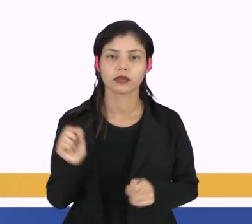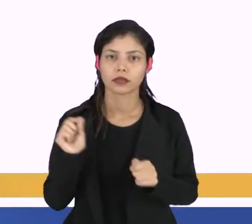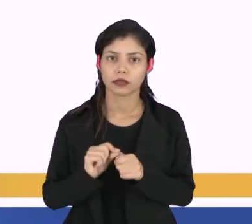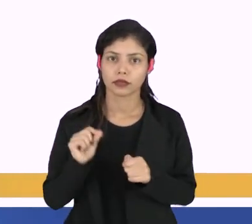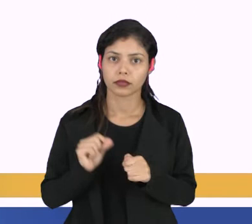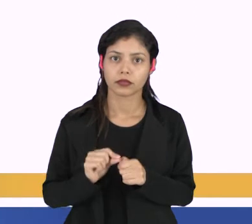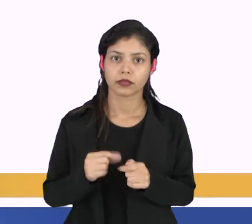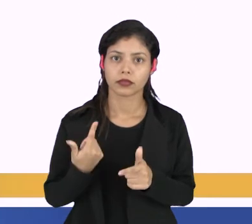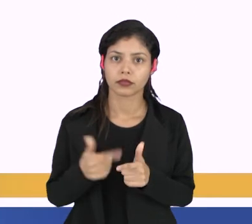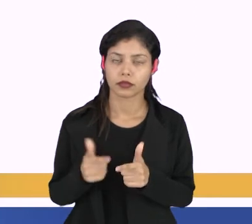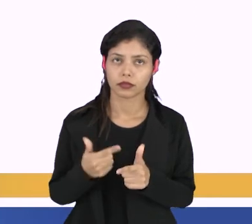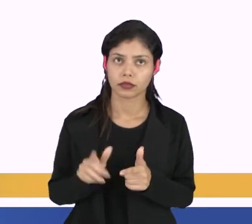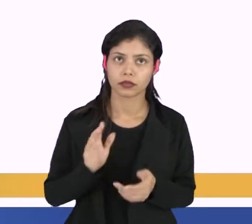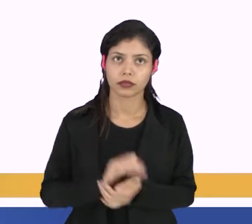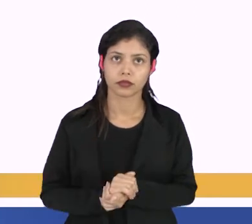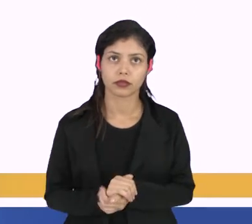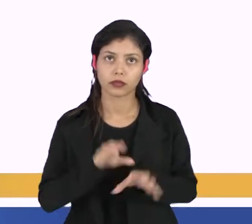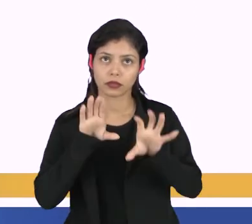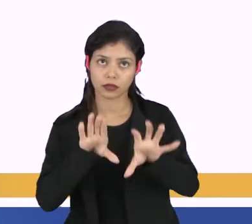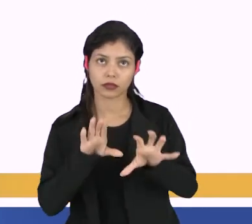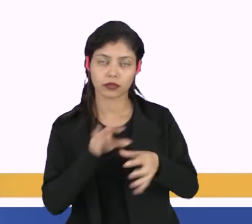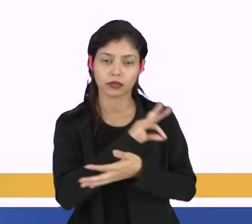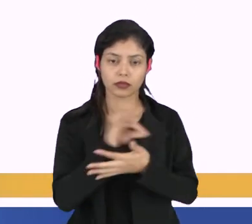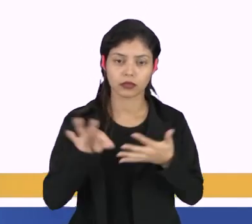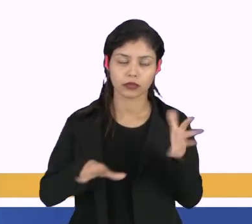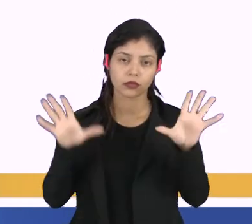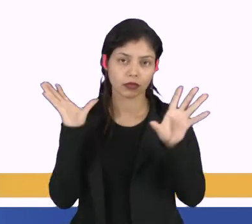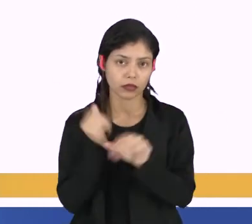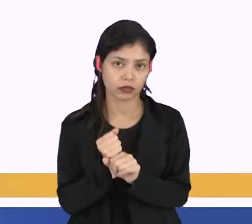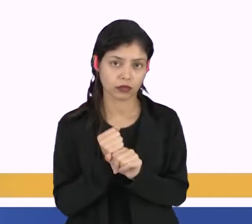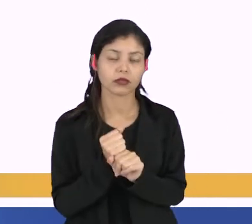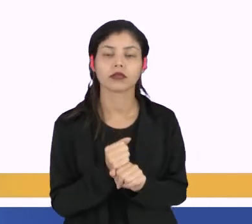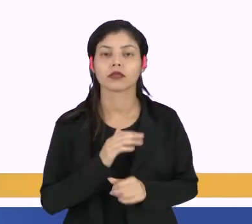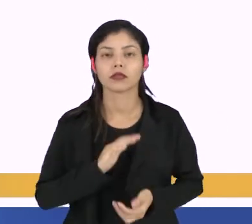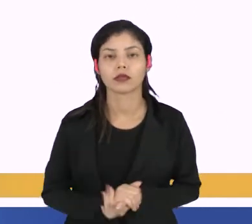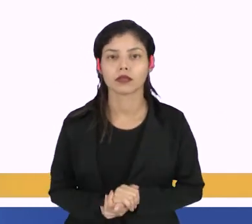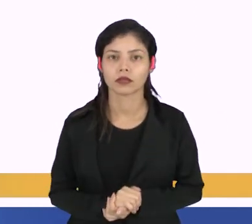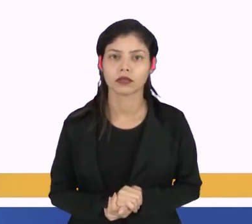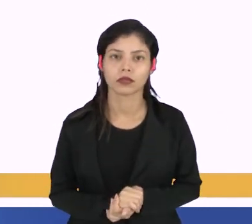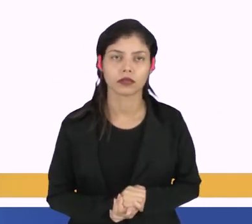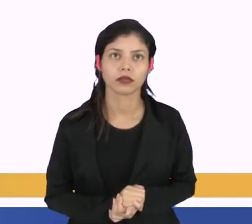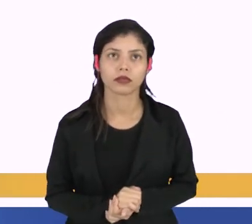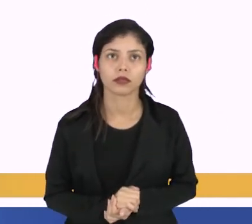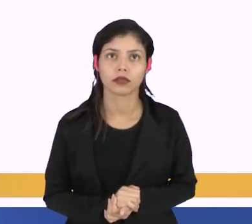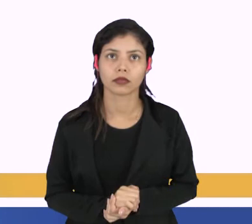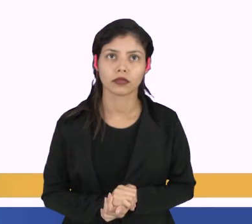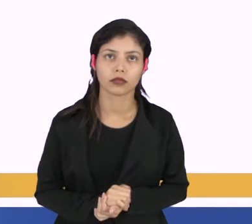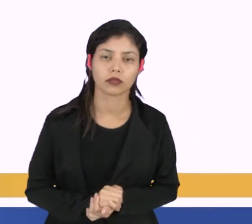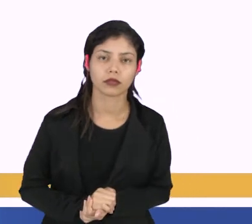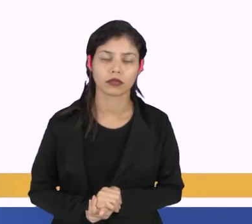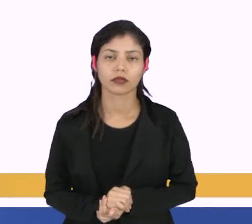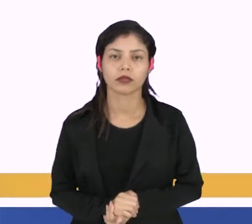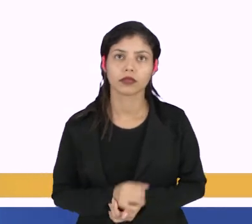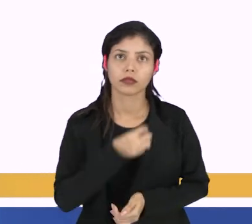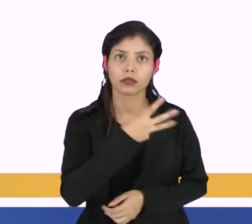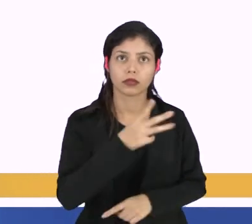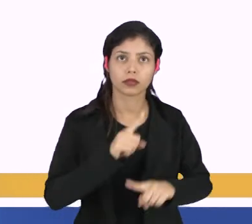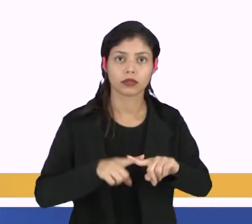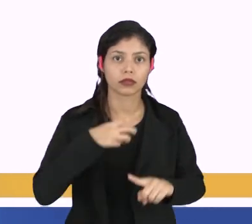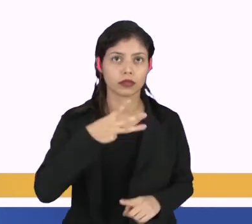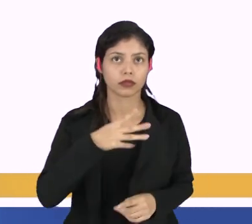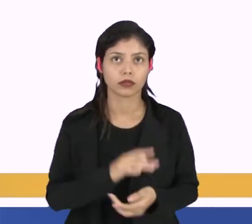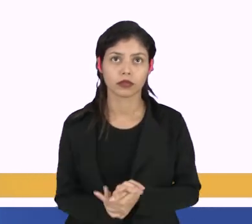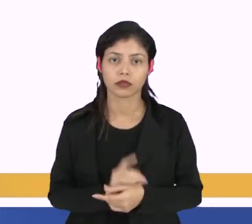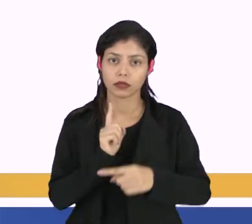produto desses elementos e por fim somar os resultados. Então nós vamos ter a seguinte situação, 3 vezes